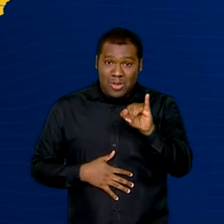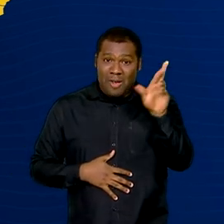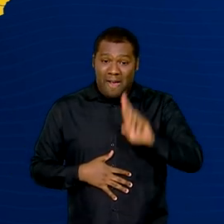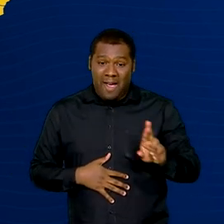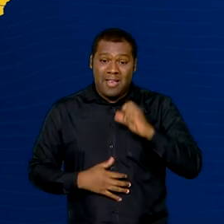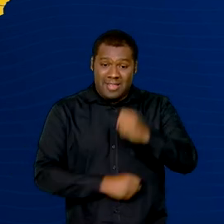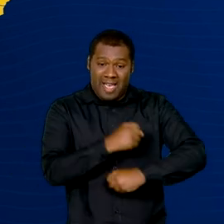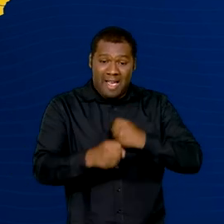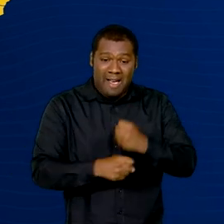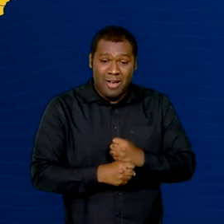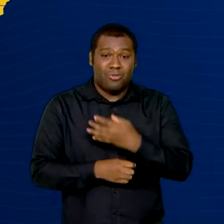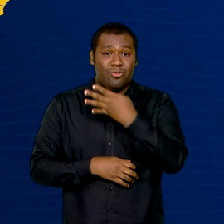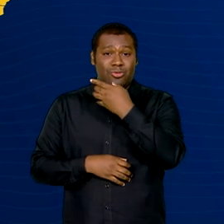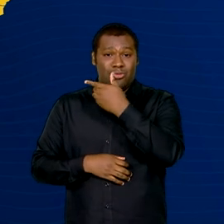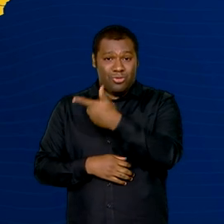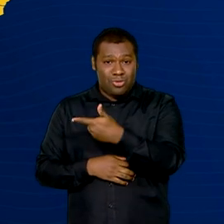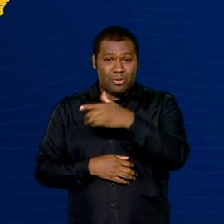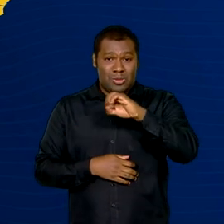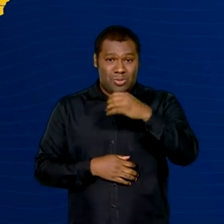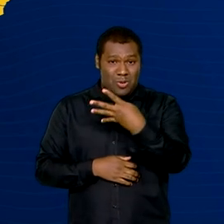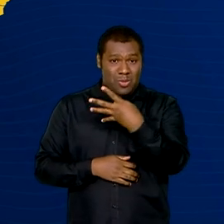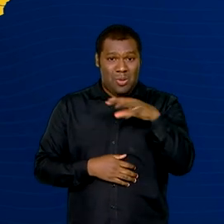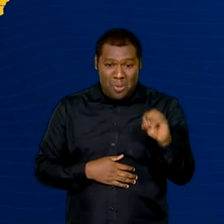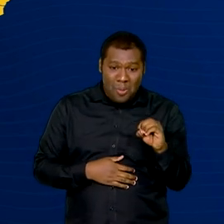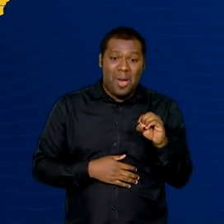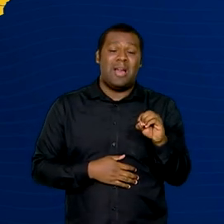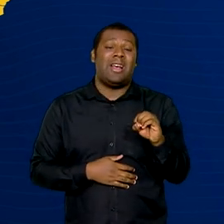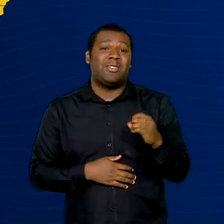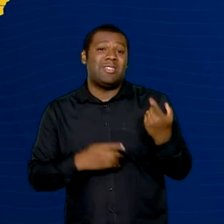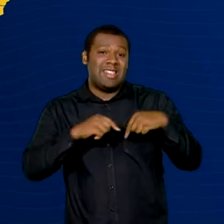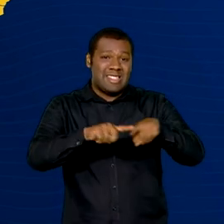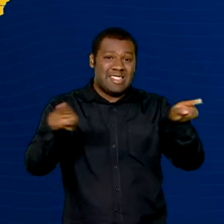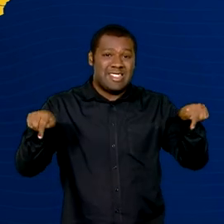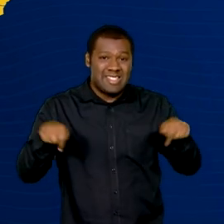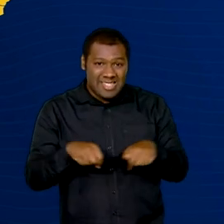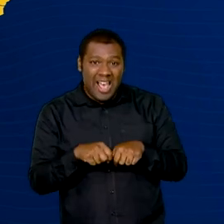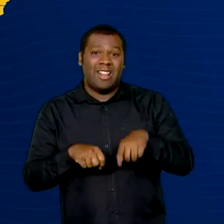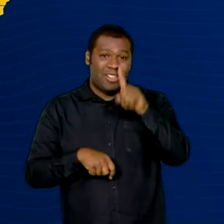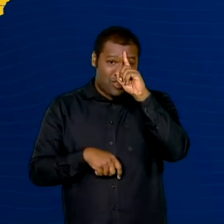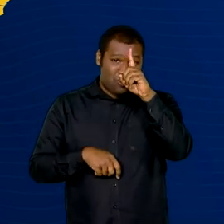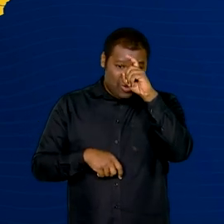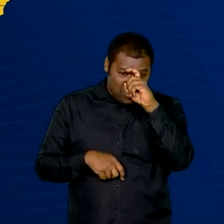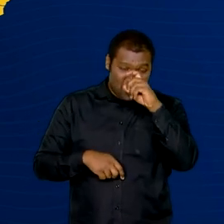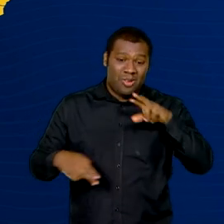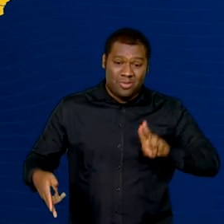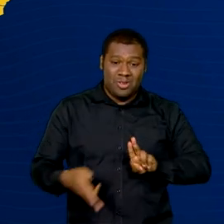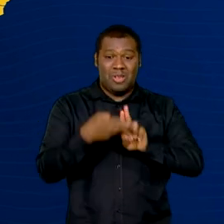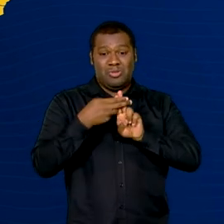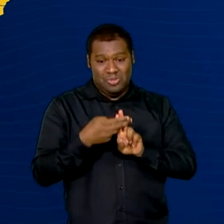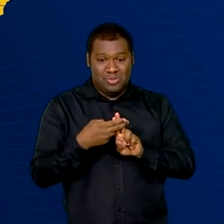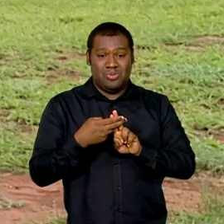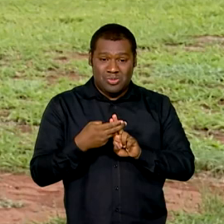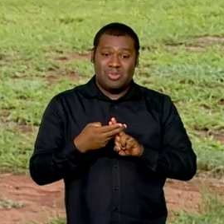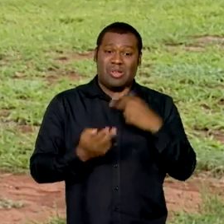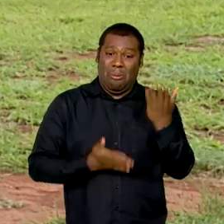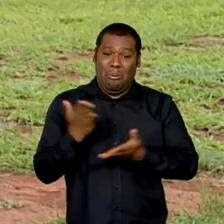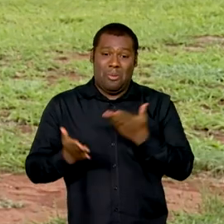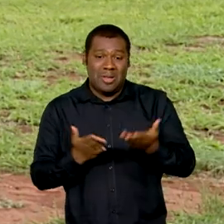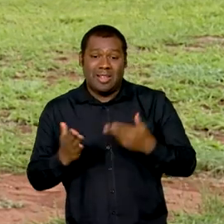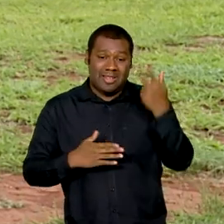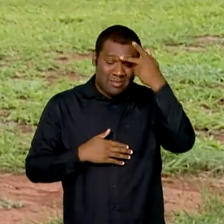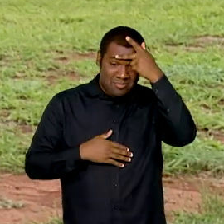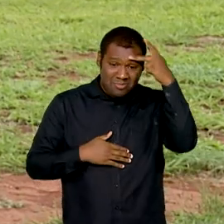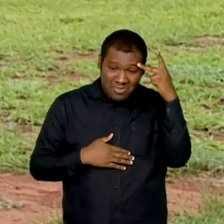com procedimentos hospitalares e ambulatoriais no SUS em pacientes oncológicos. O